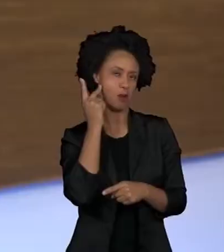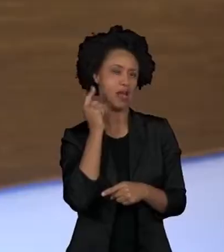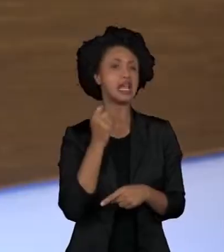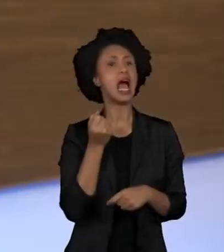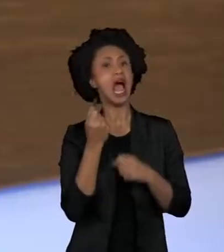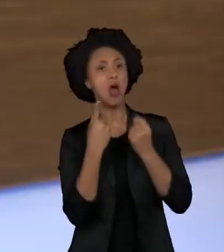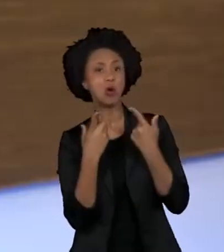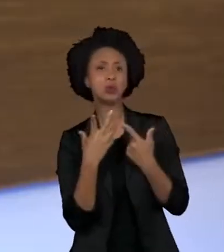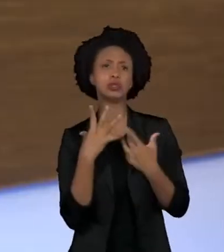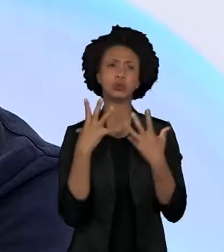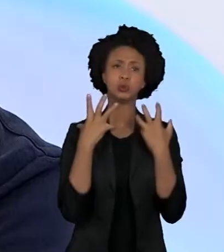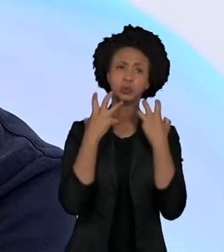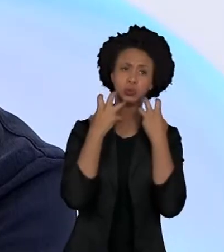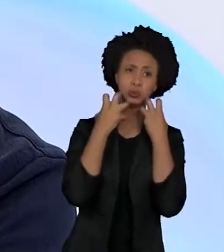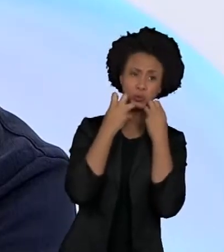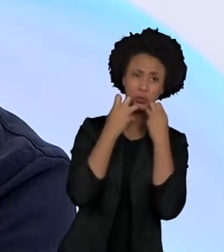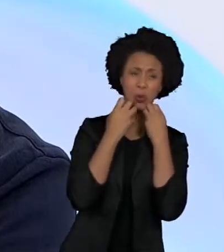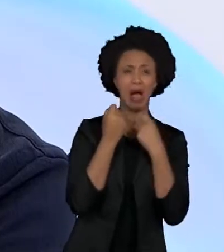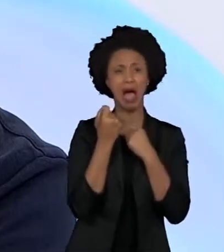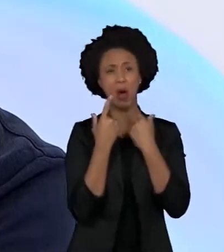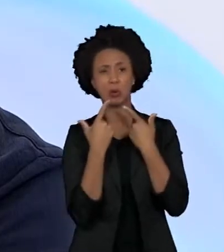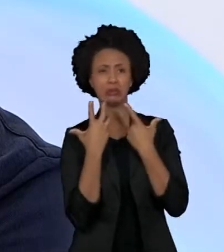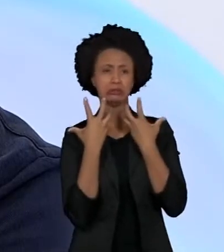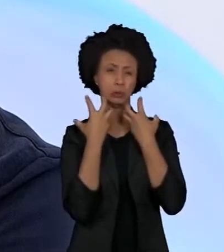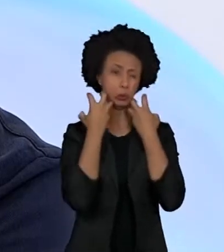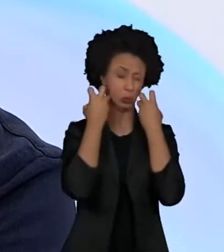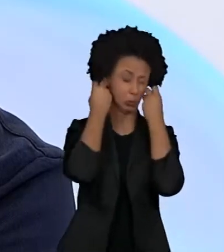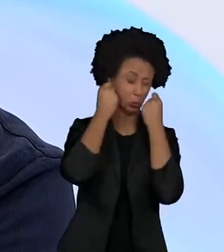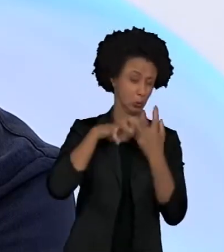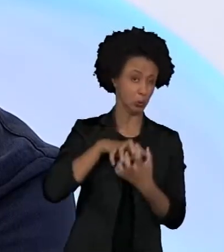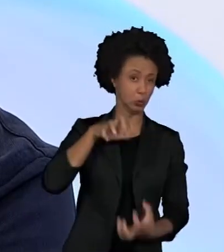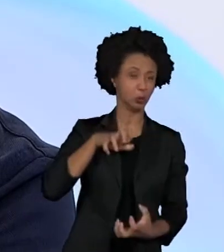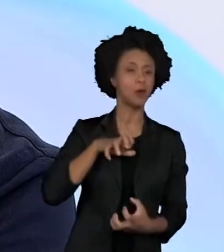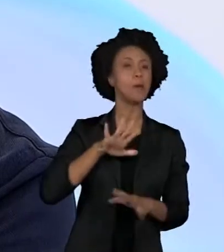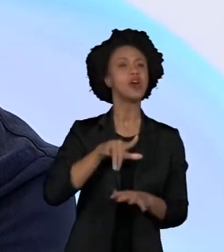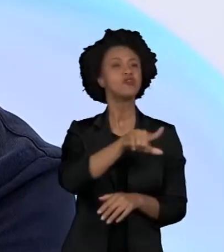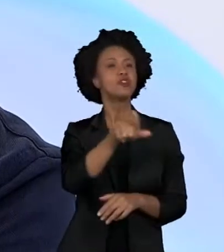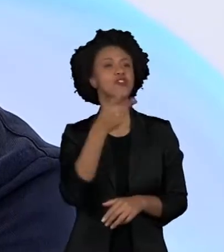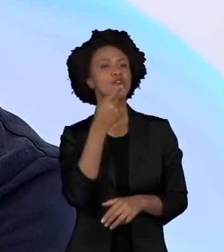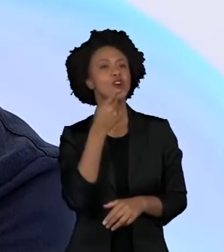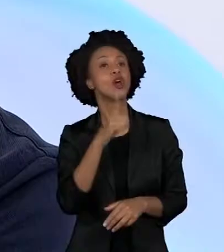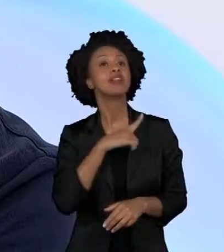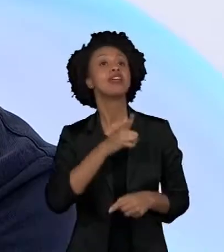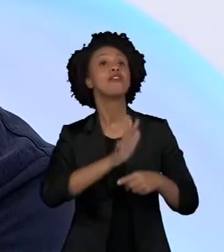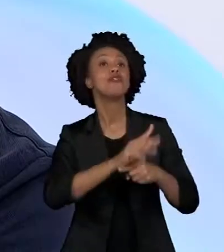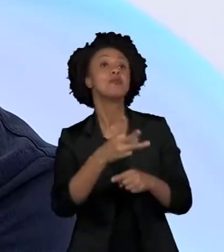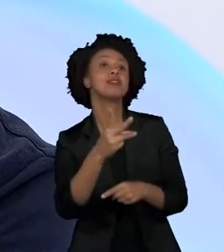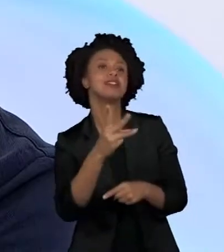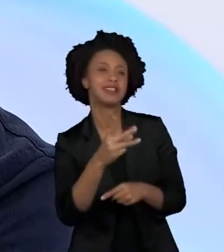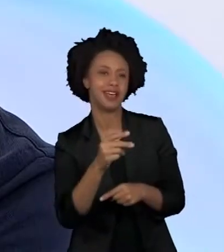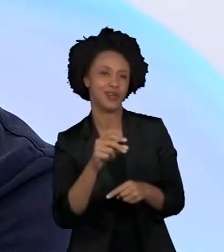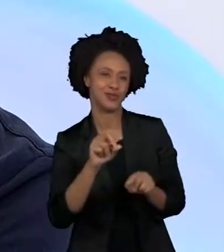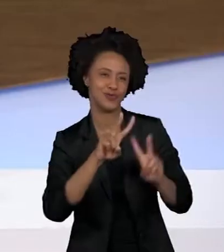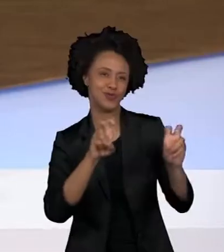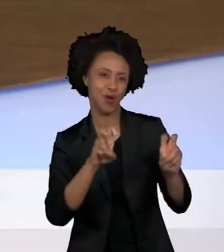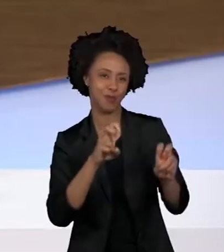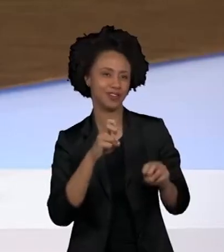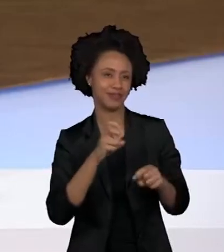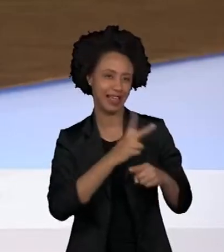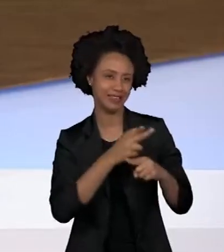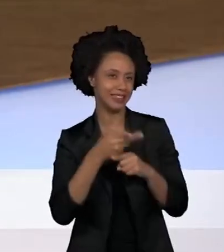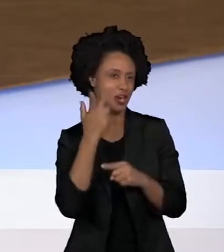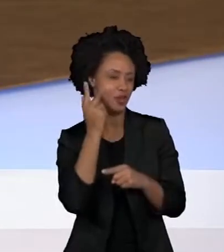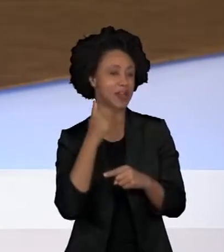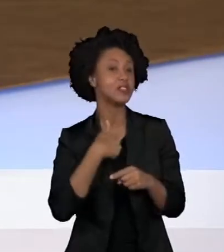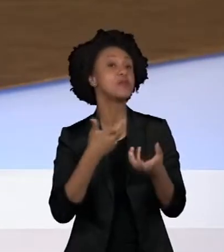envelheceram tão bem. Você no seu livro conta que tem um roteiro pronto do terceiro filme de Os Normais. Queria então estender a